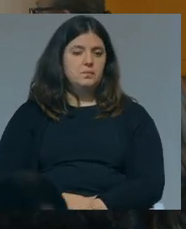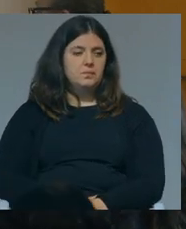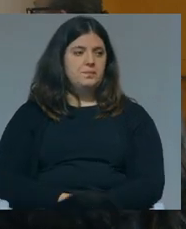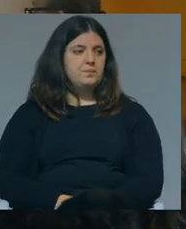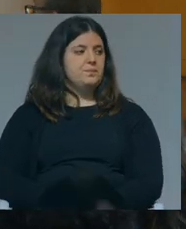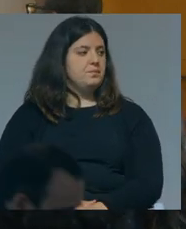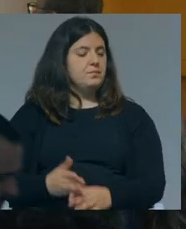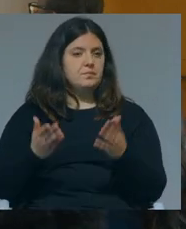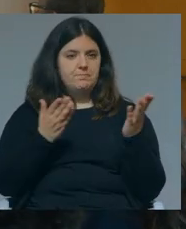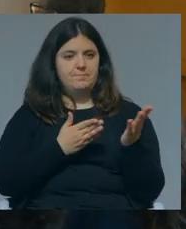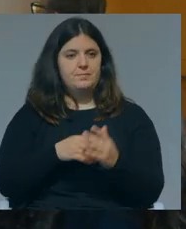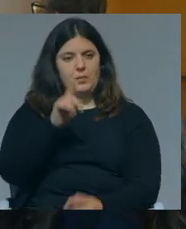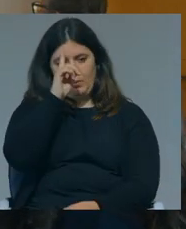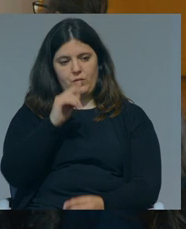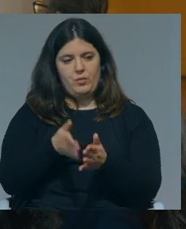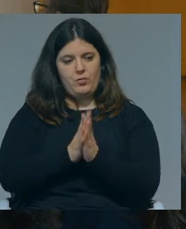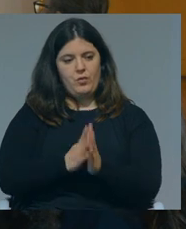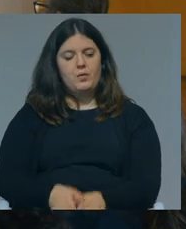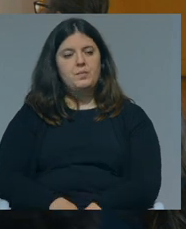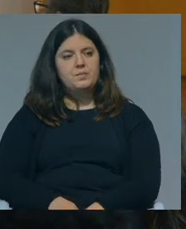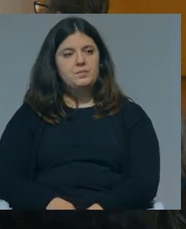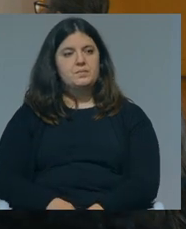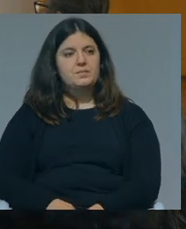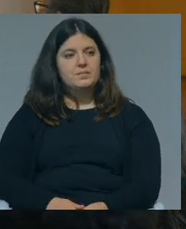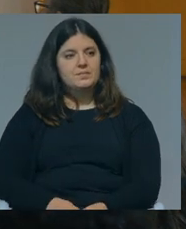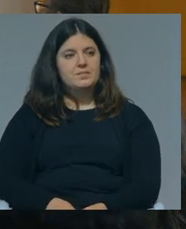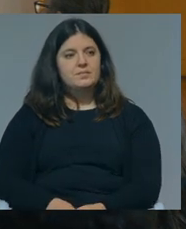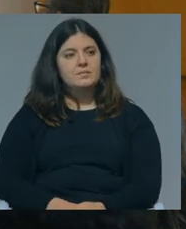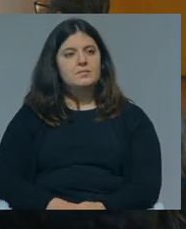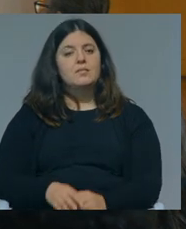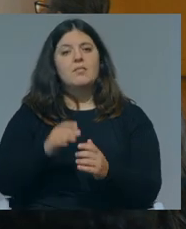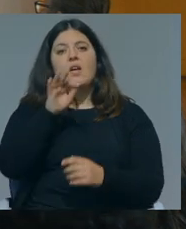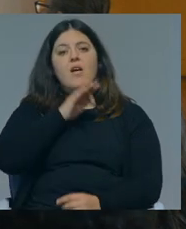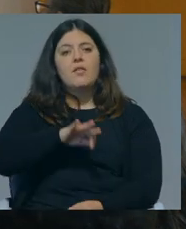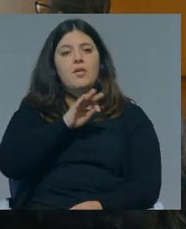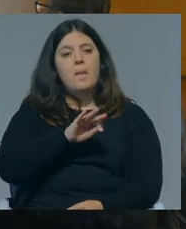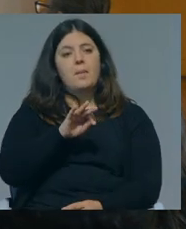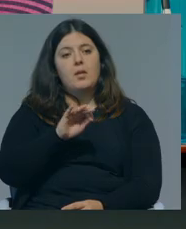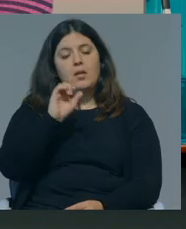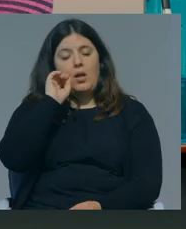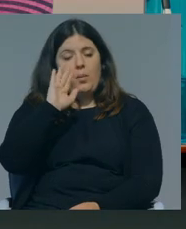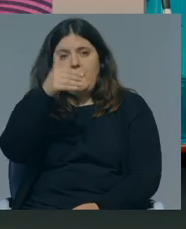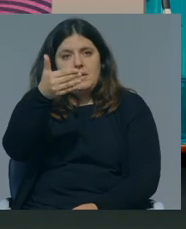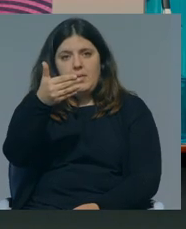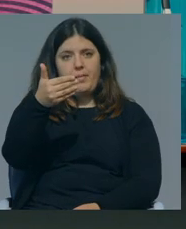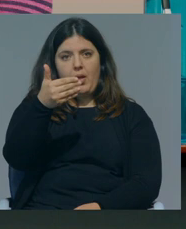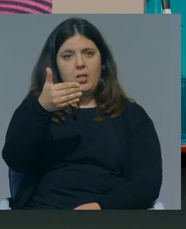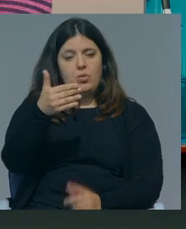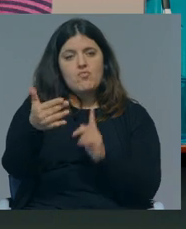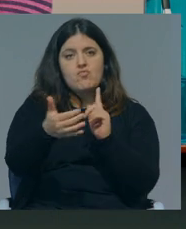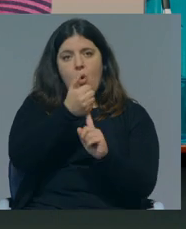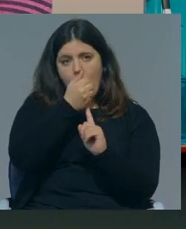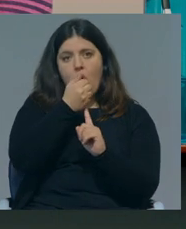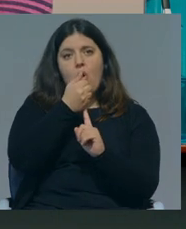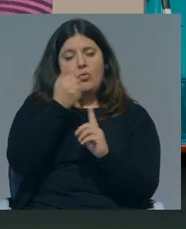Não, força. Eu posso responder, a escola, a família é o maior determinante do sucesso